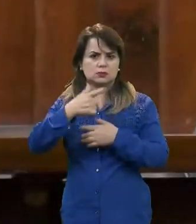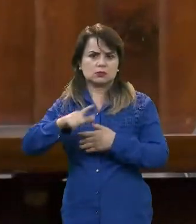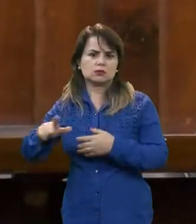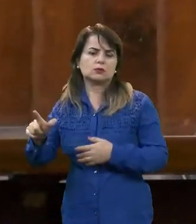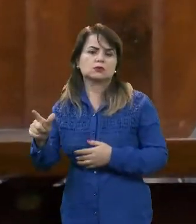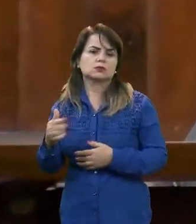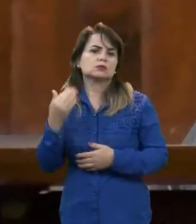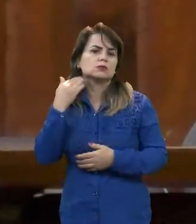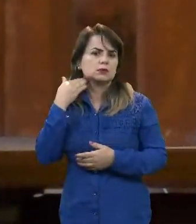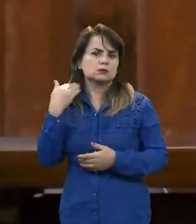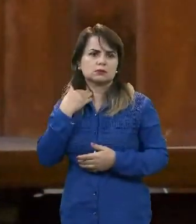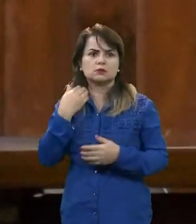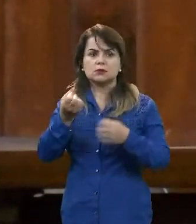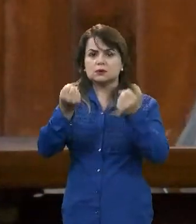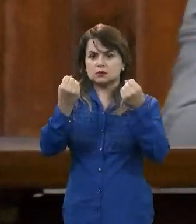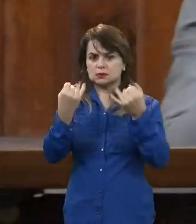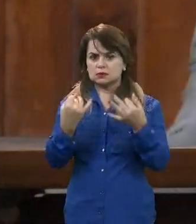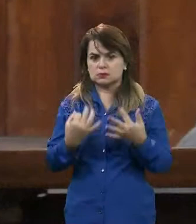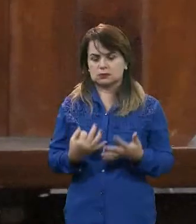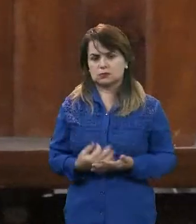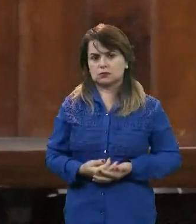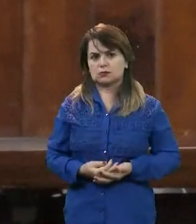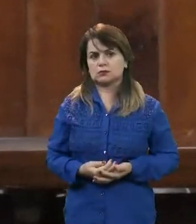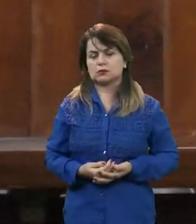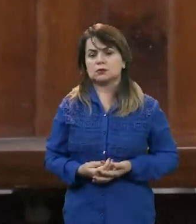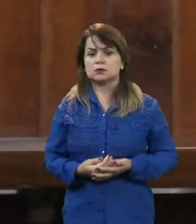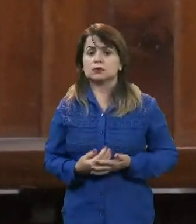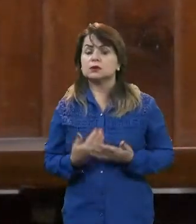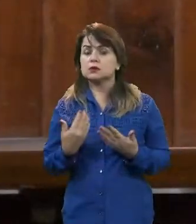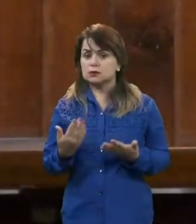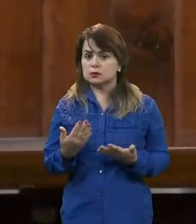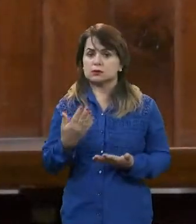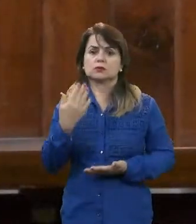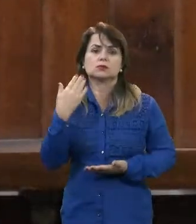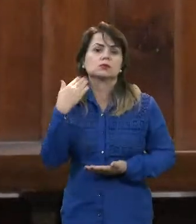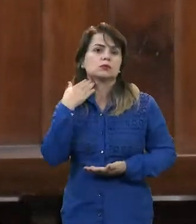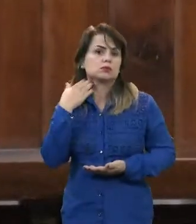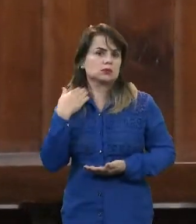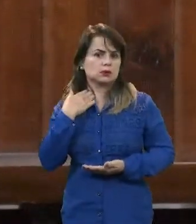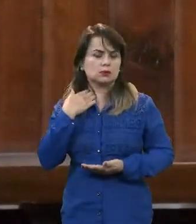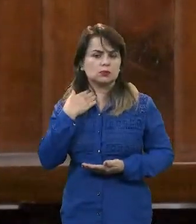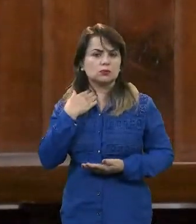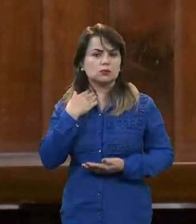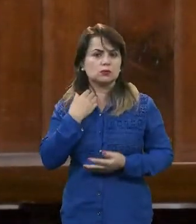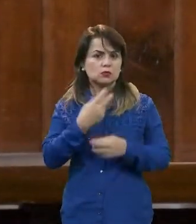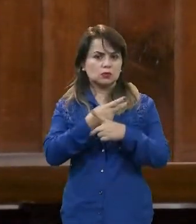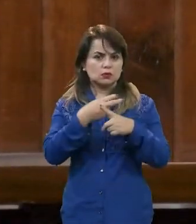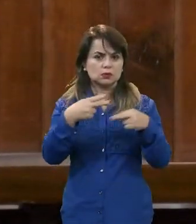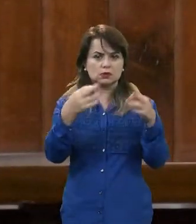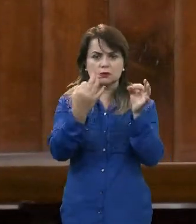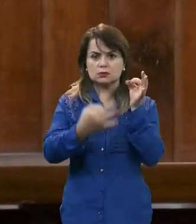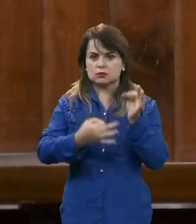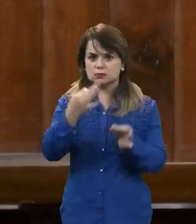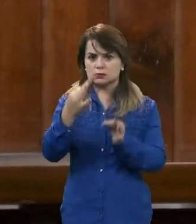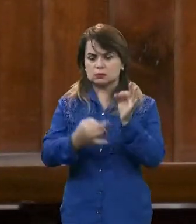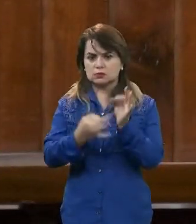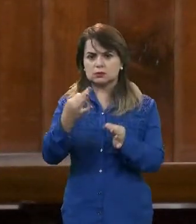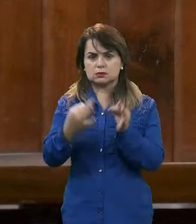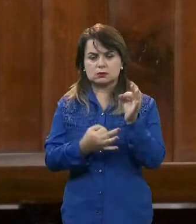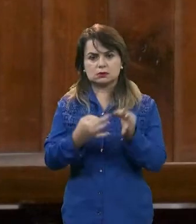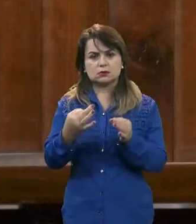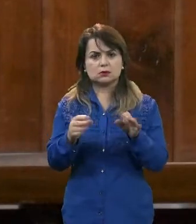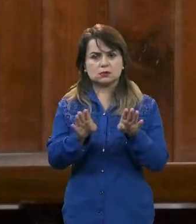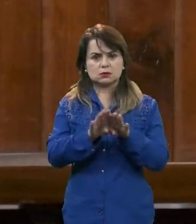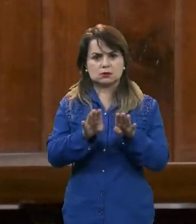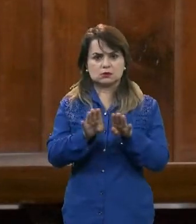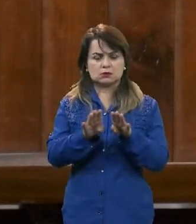a gente também, o parecer do banco, né, nesse sentido jurídico, também prevê